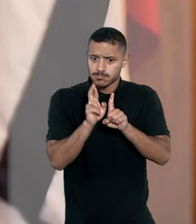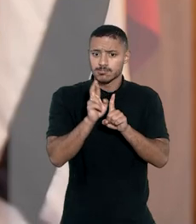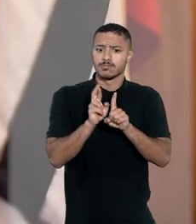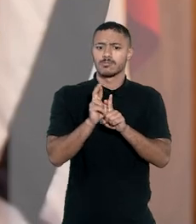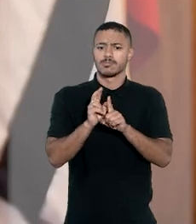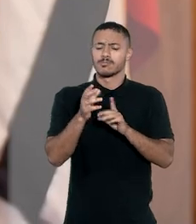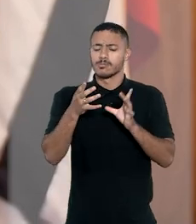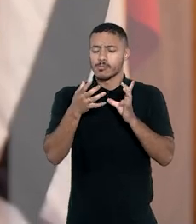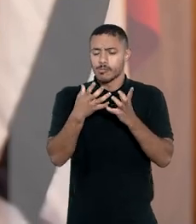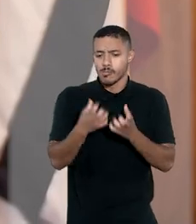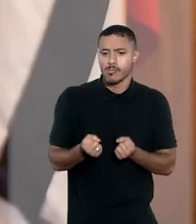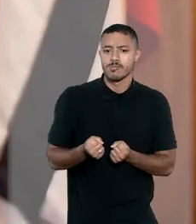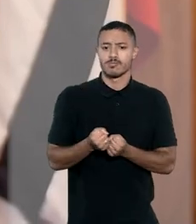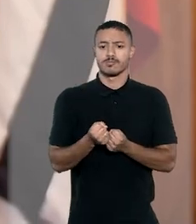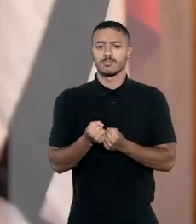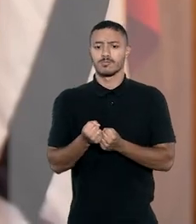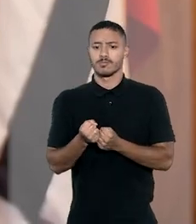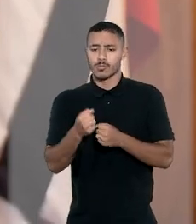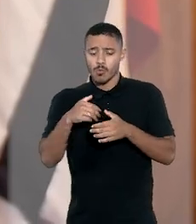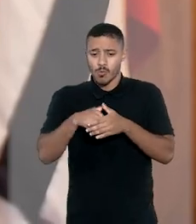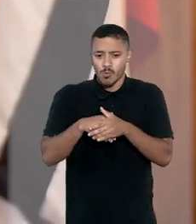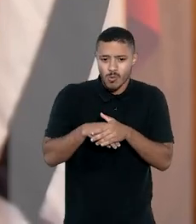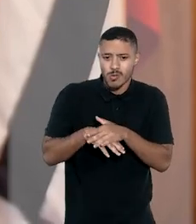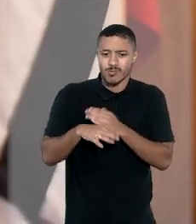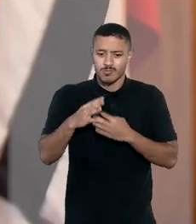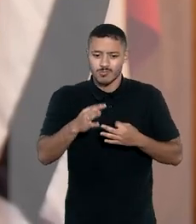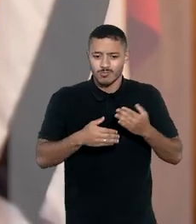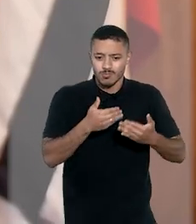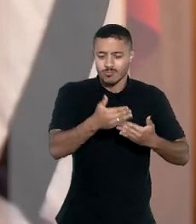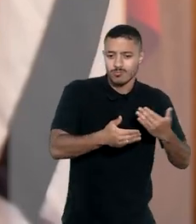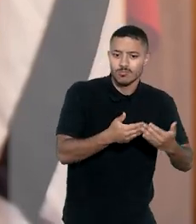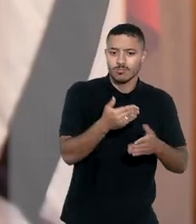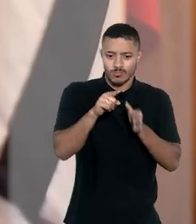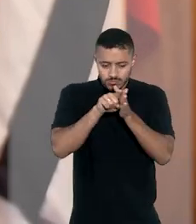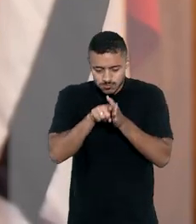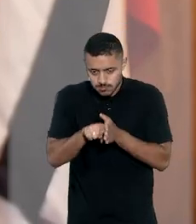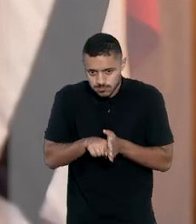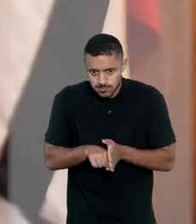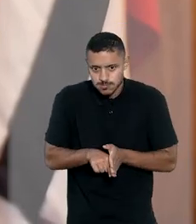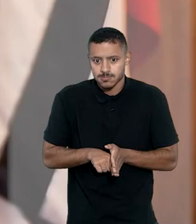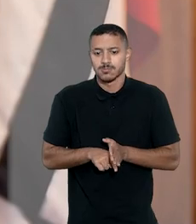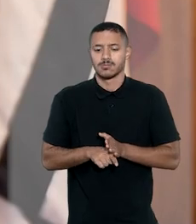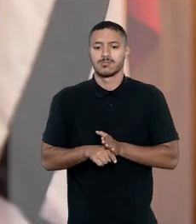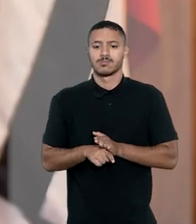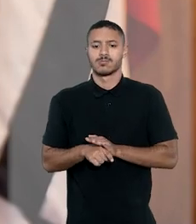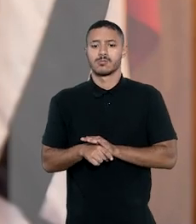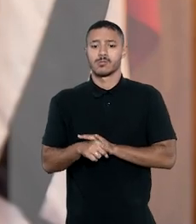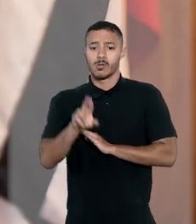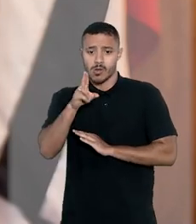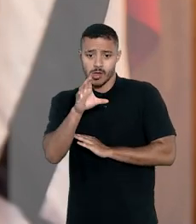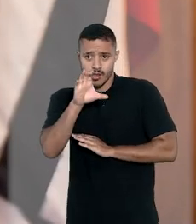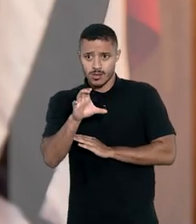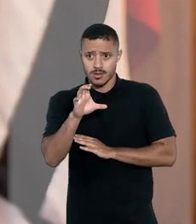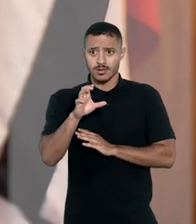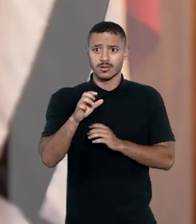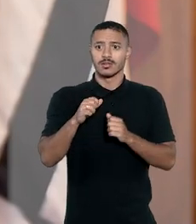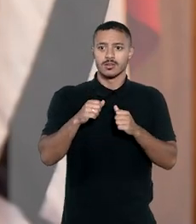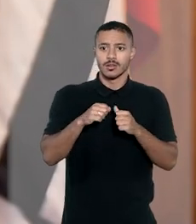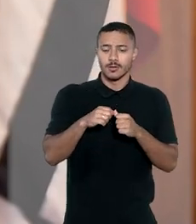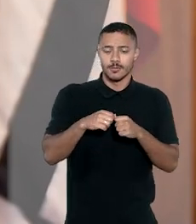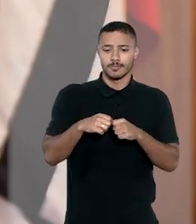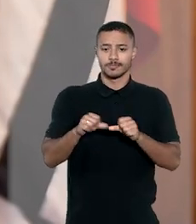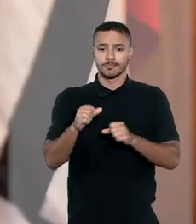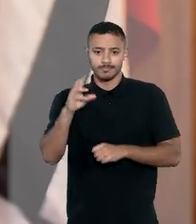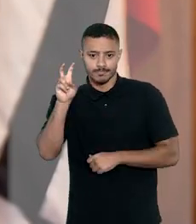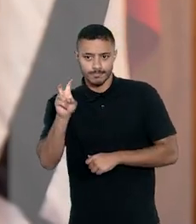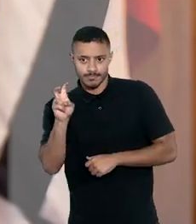o relator, este fundamento confirma a necessidade de resguardar o desenvolvimento das investigações. O mérito do habeas corpus